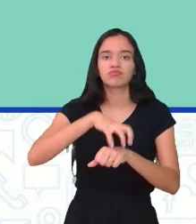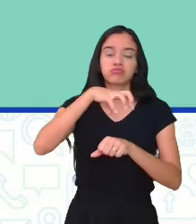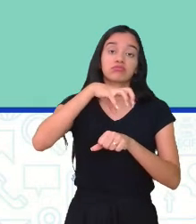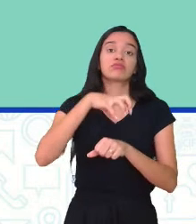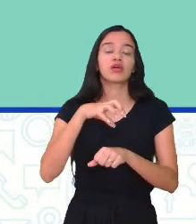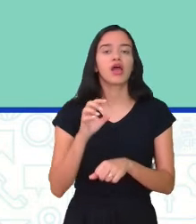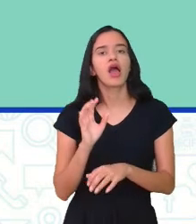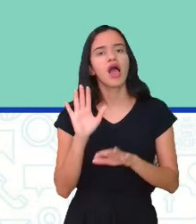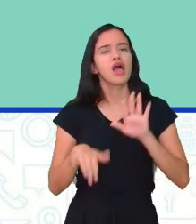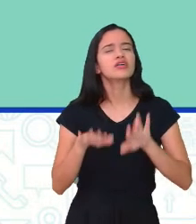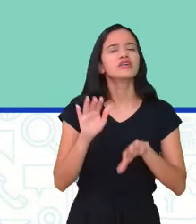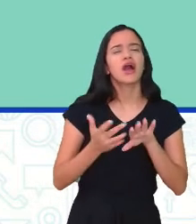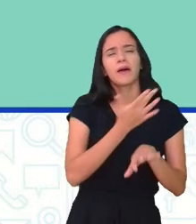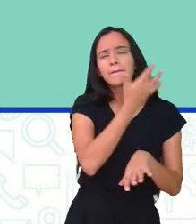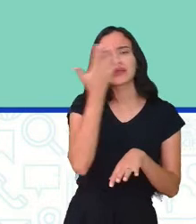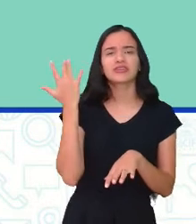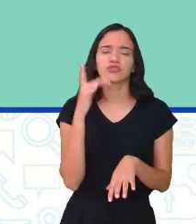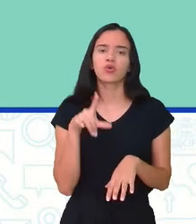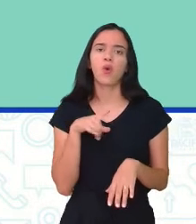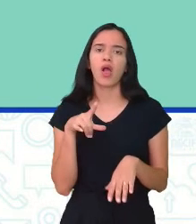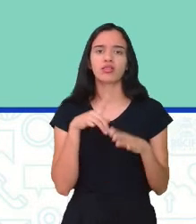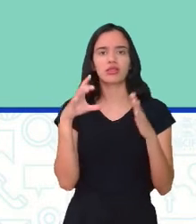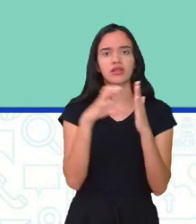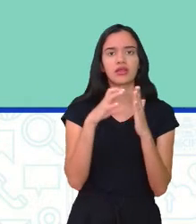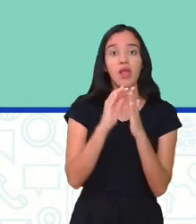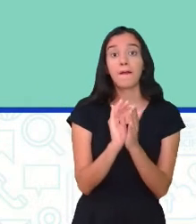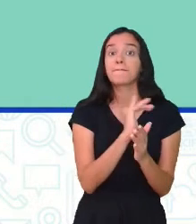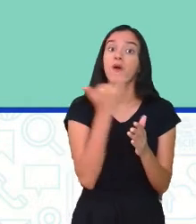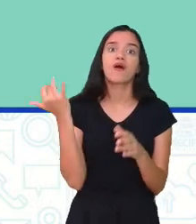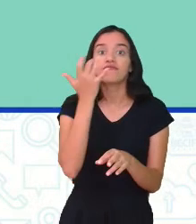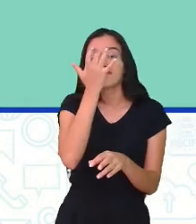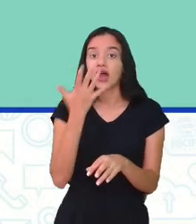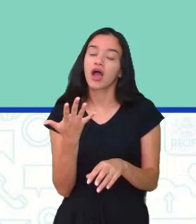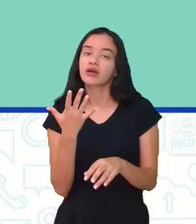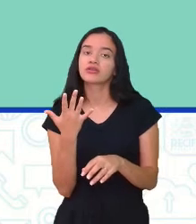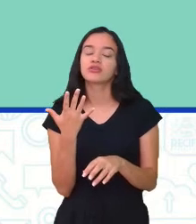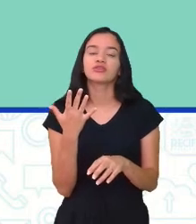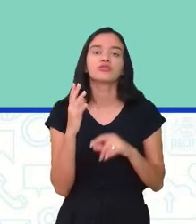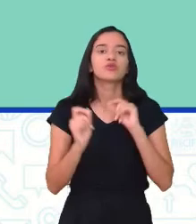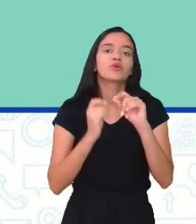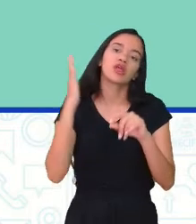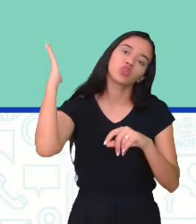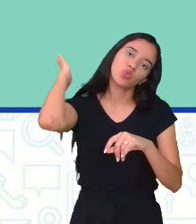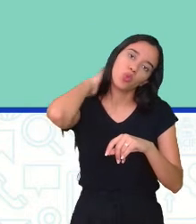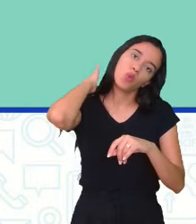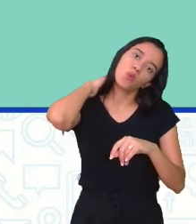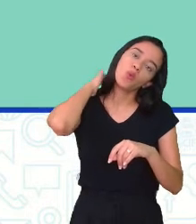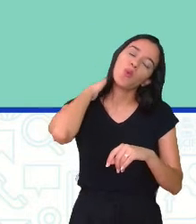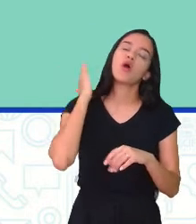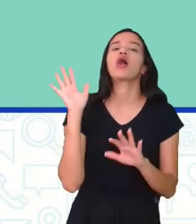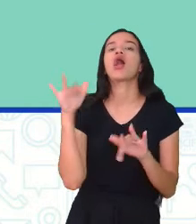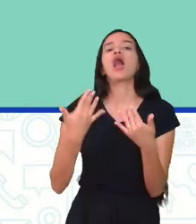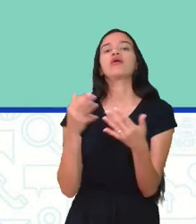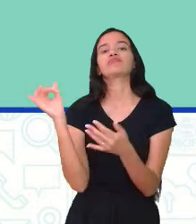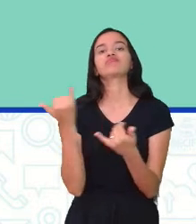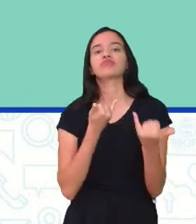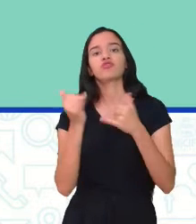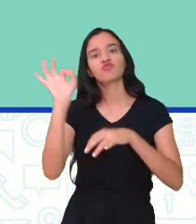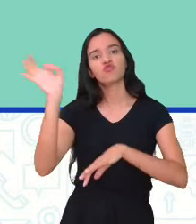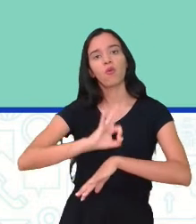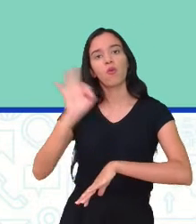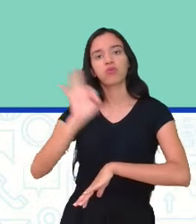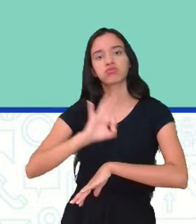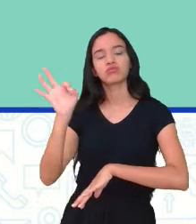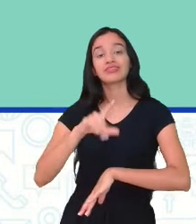então às vezes as pessoas tem o vírus HIV e morrem facilmente de tuberculose e segundo dados muitas pessoas